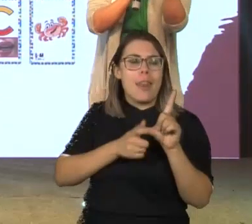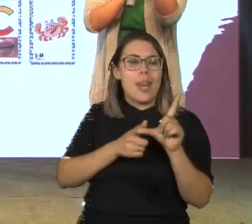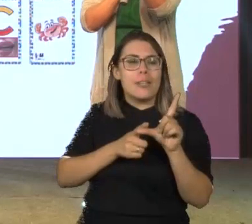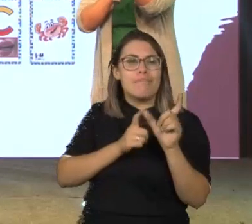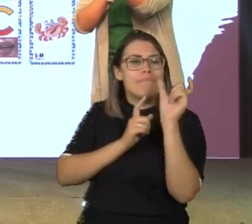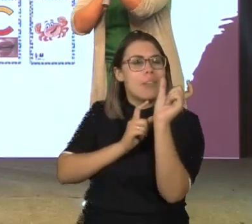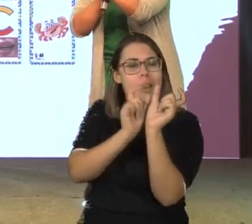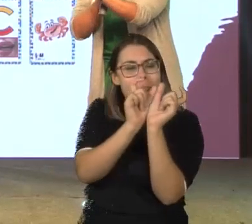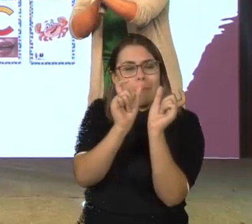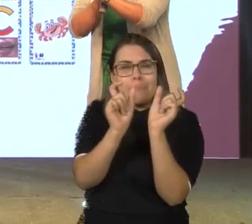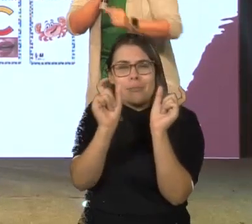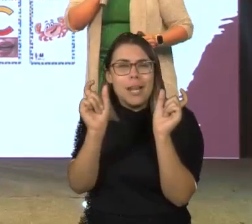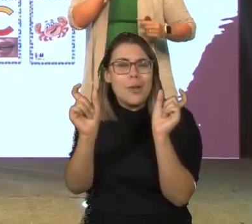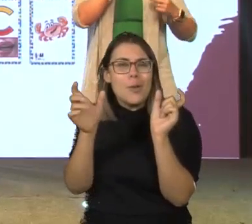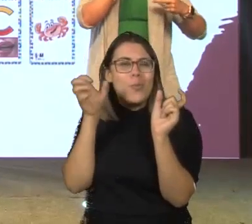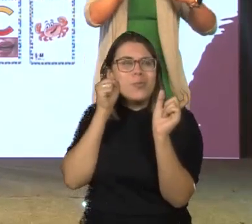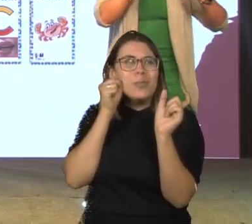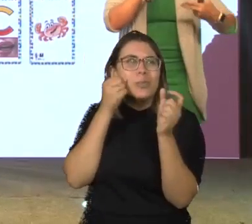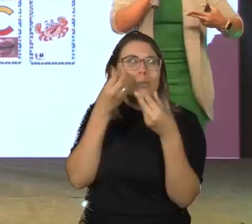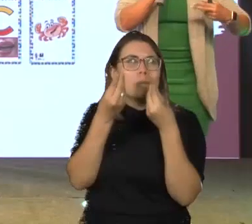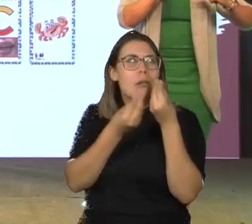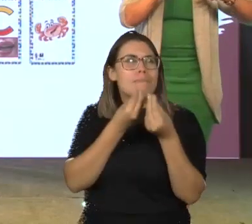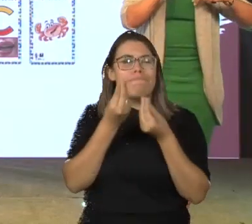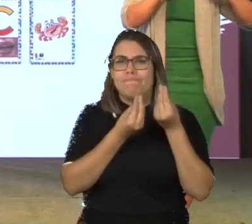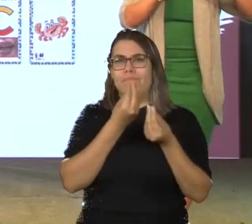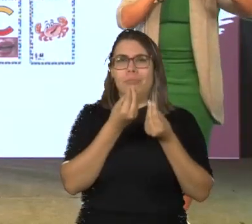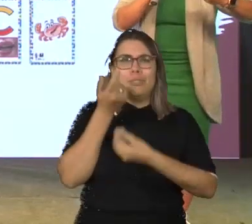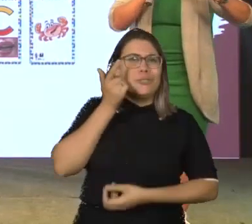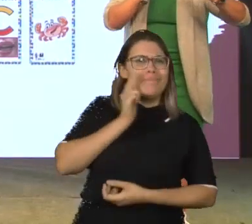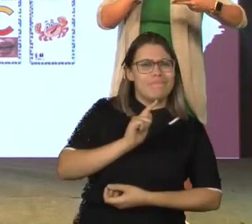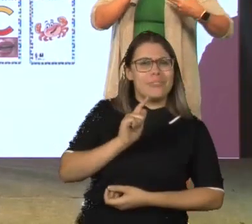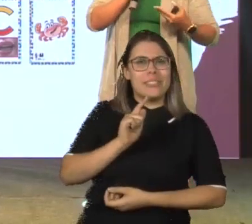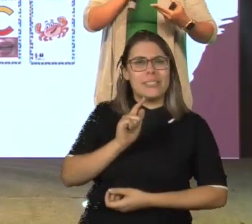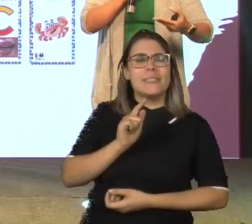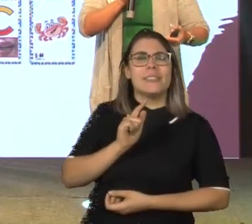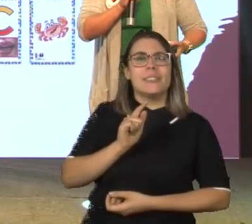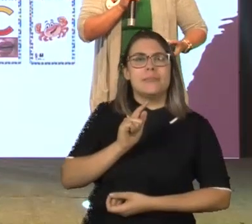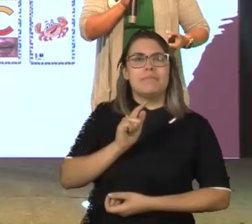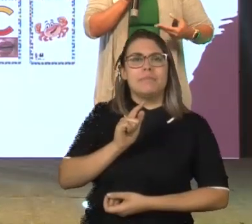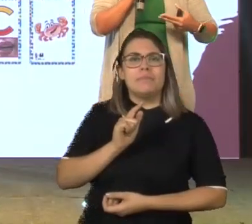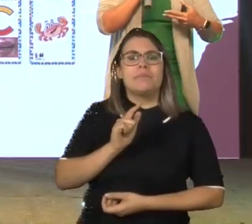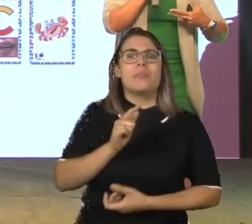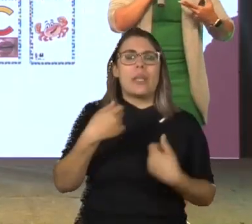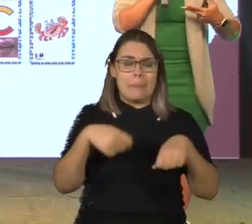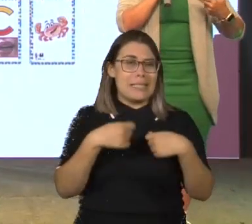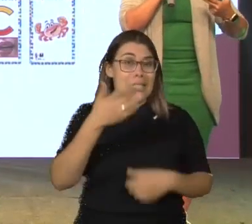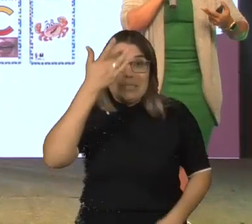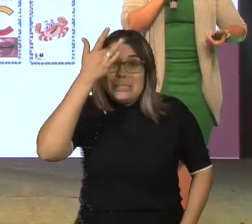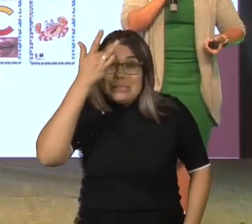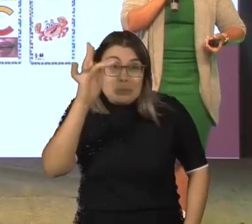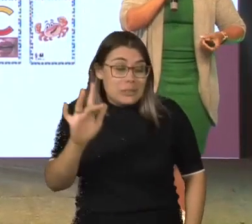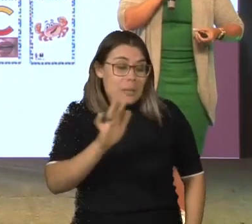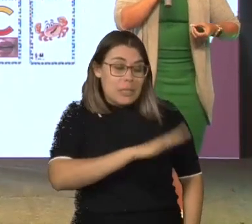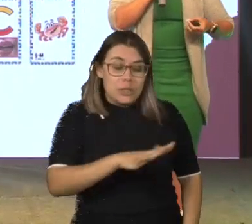unidade para o todo, e mesmo com todo esse trabalho voltado pelo professor em sala, a criança não conseguia